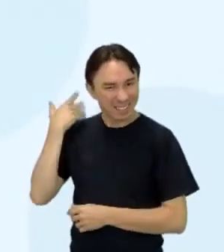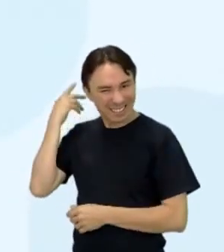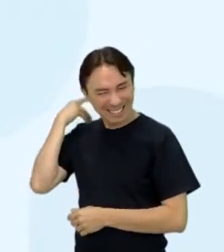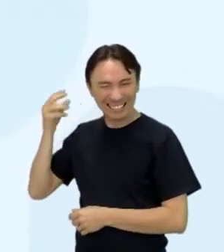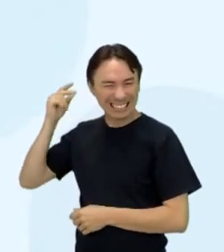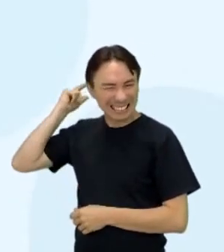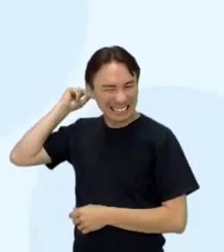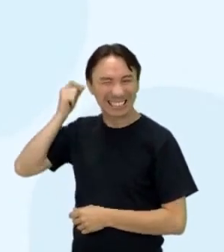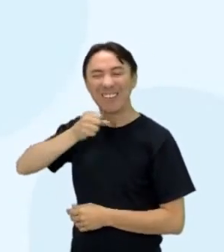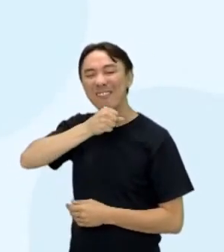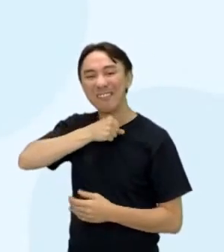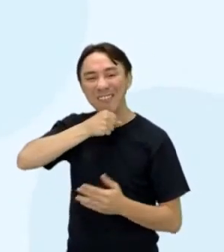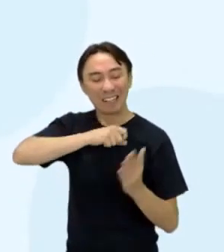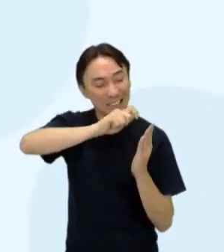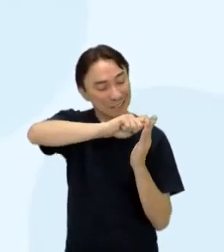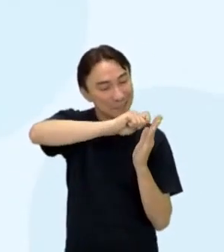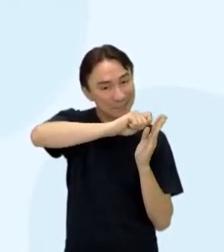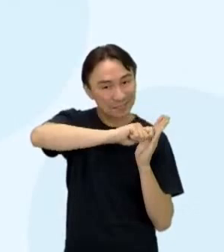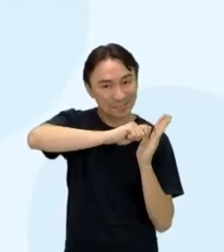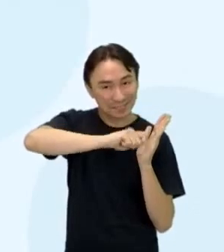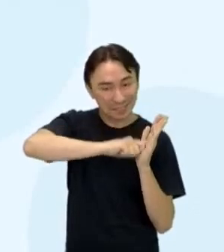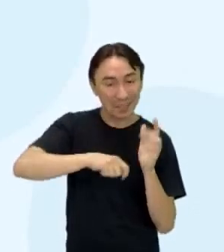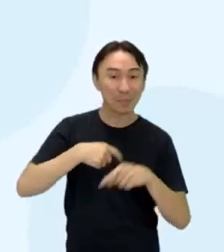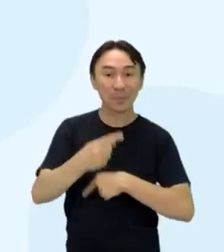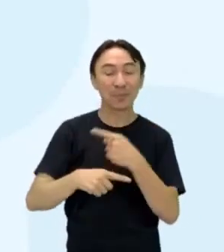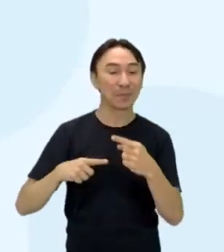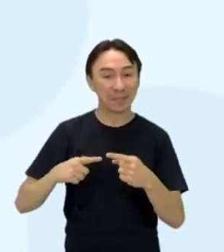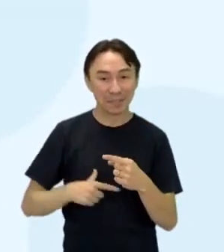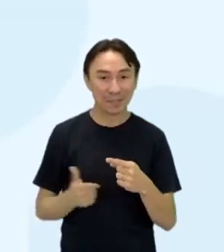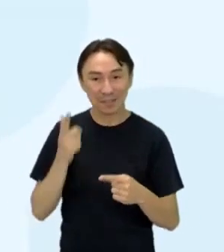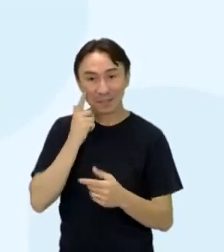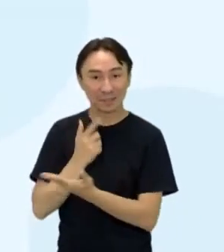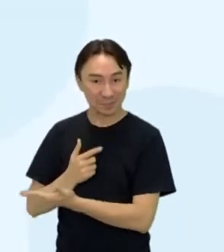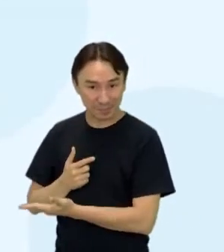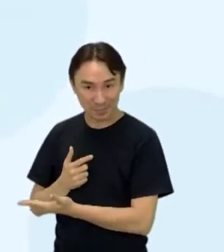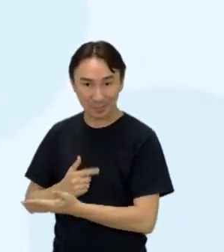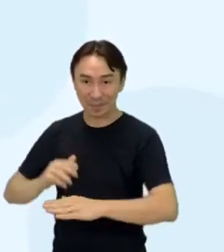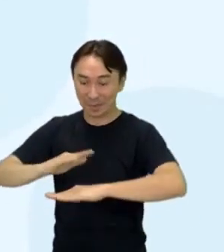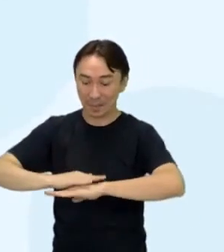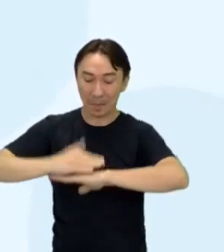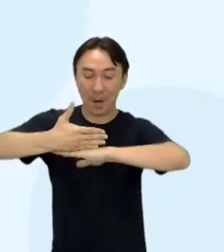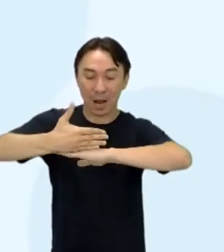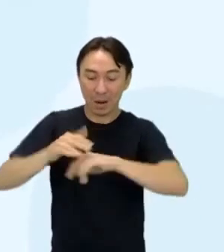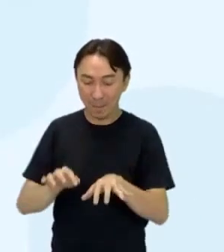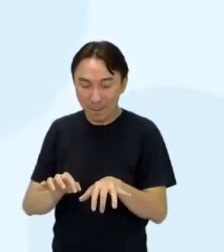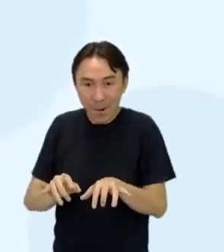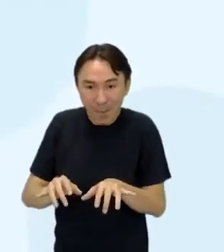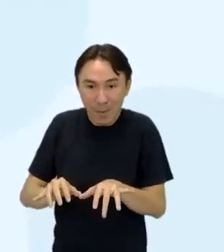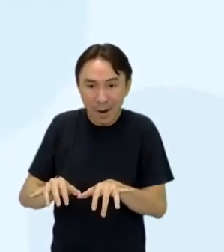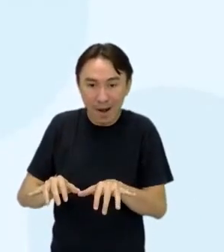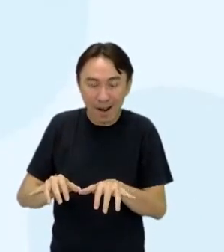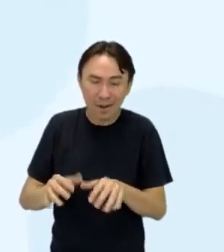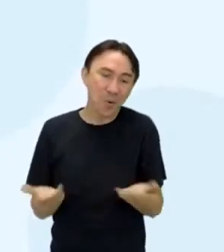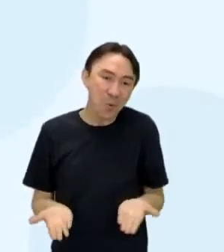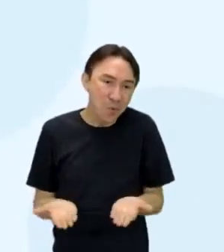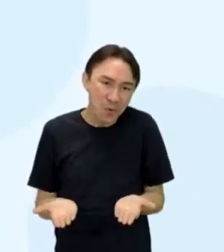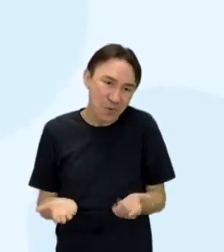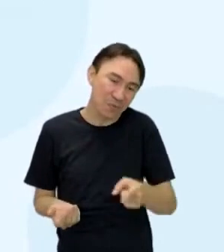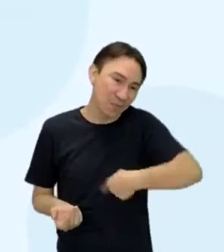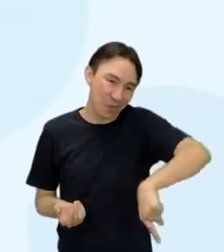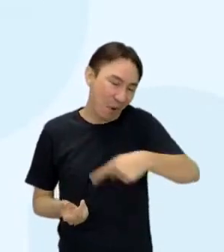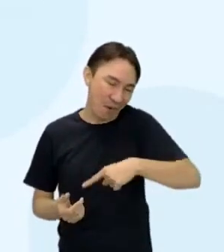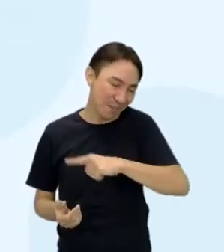figura de um teclado de notebook, que aí já mostra para a gente como está mais adaptado ao momento que a gente está vivendo agora, né?